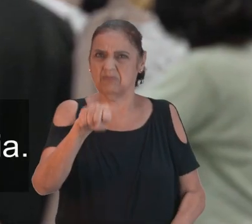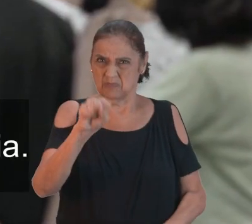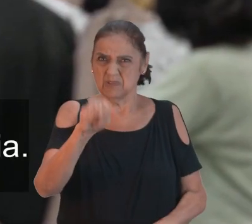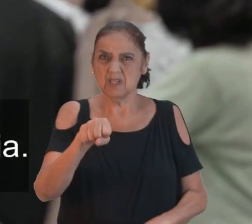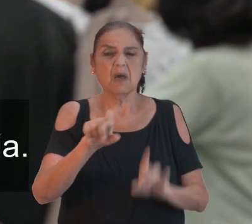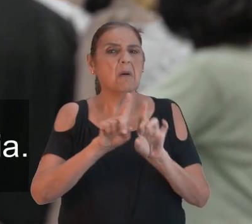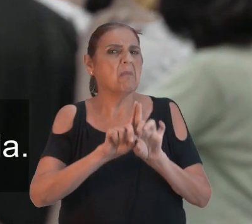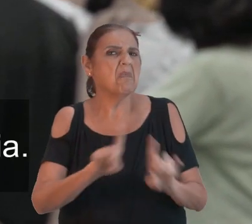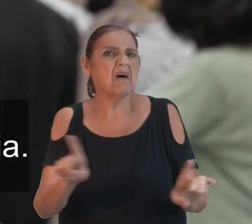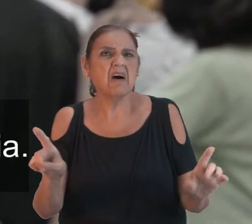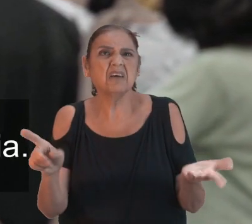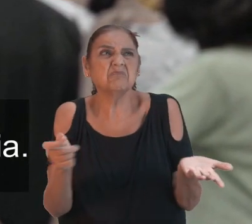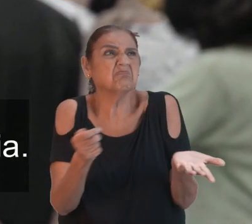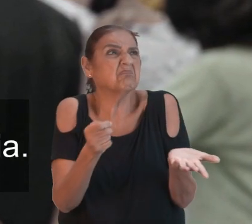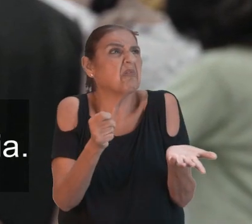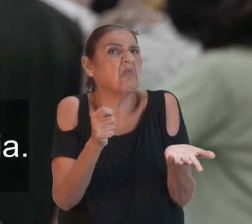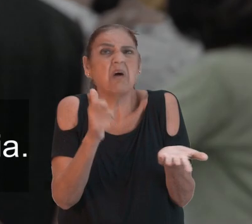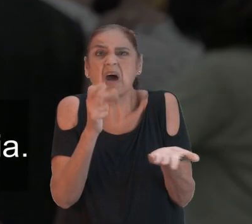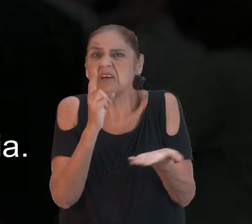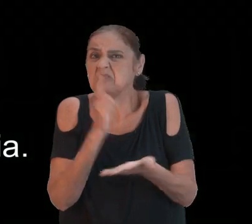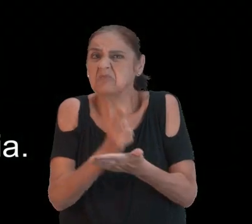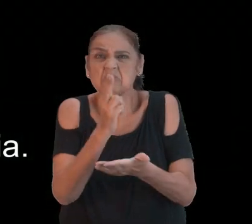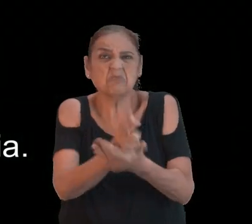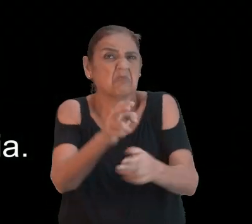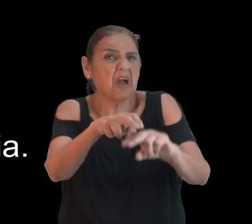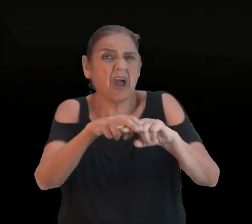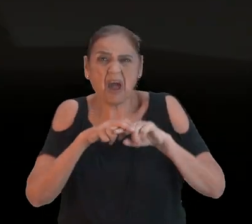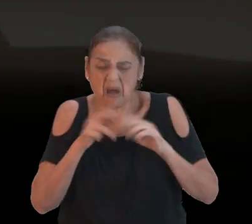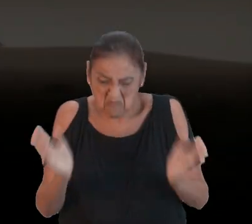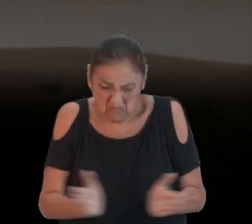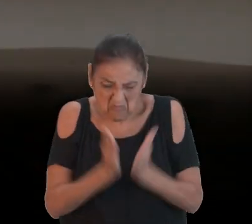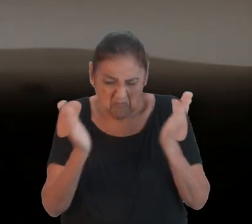prosseguem quase as mesmas causas da miséria.